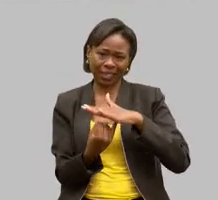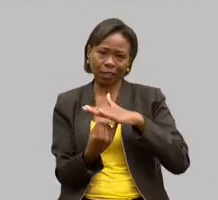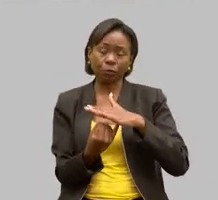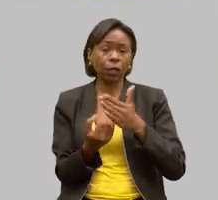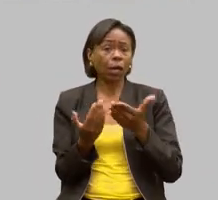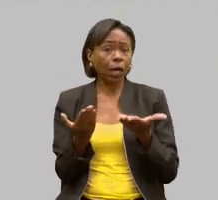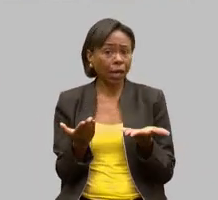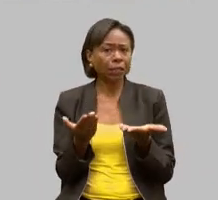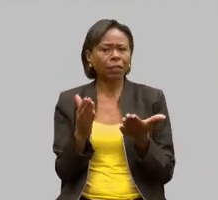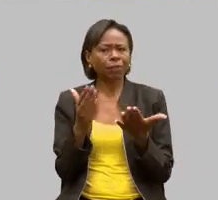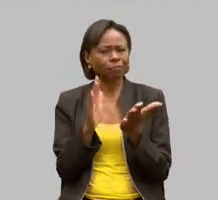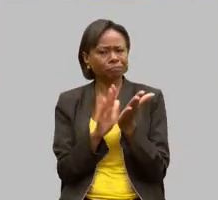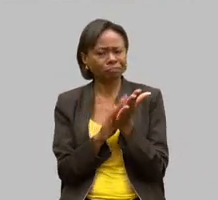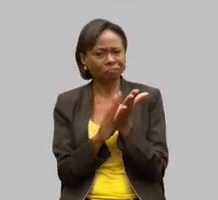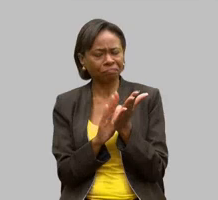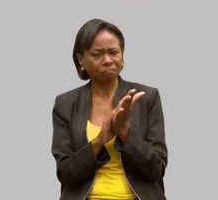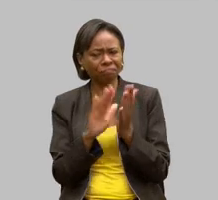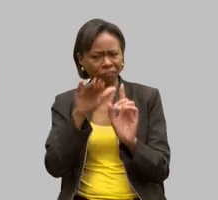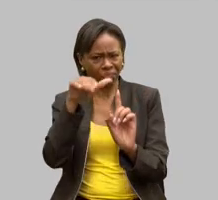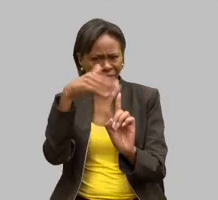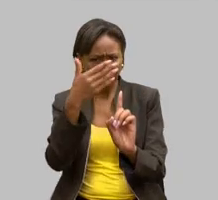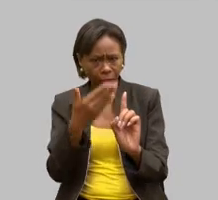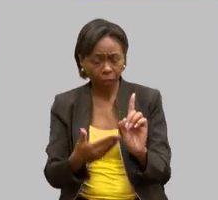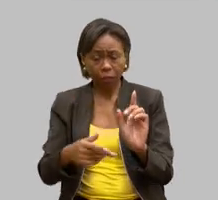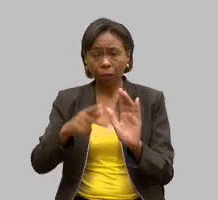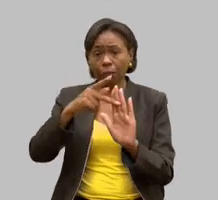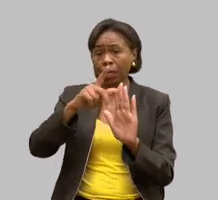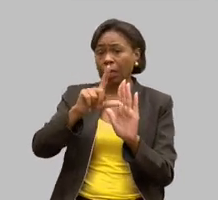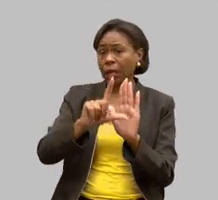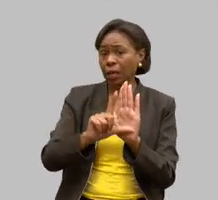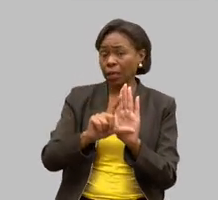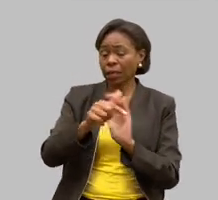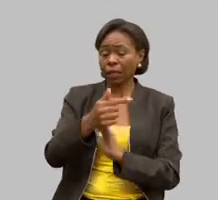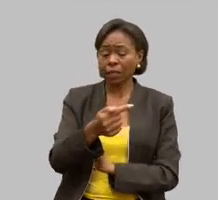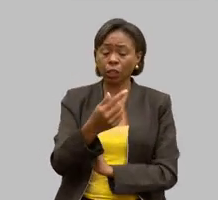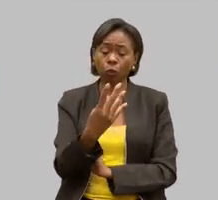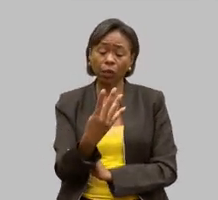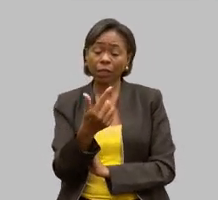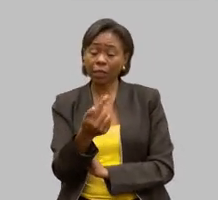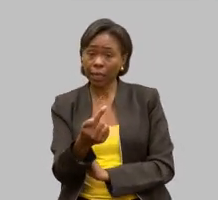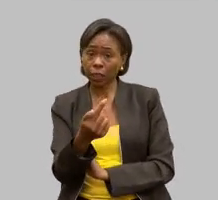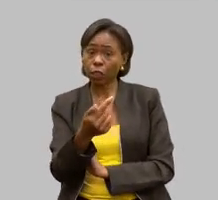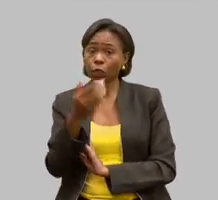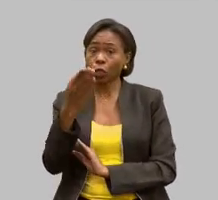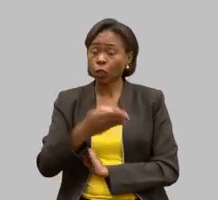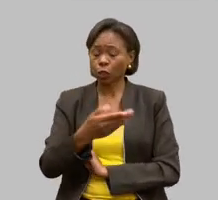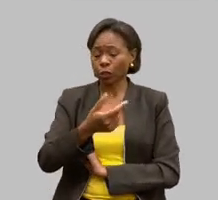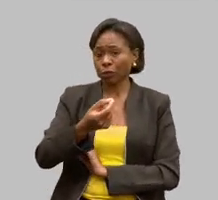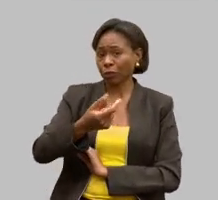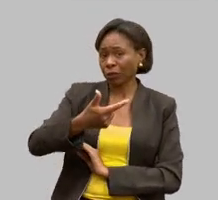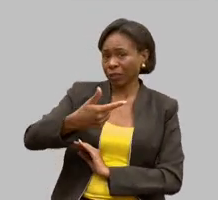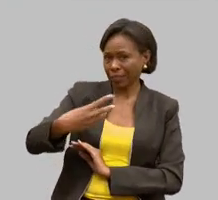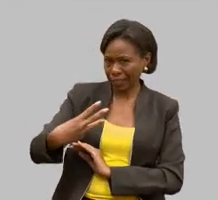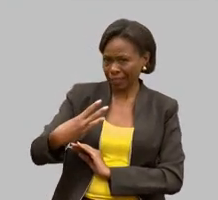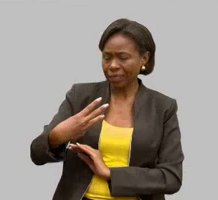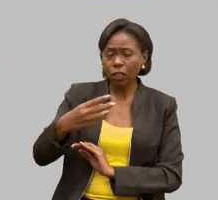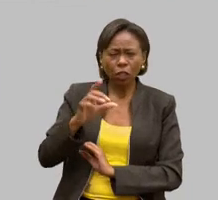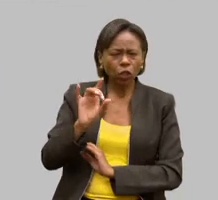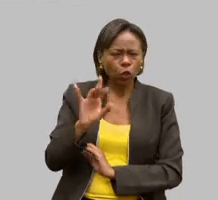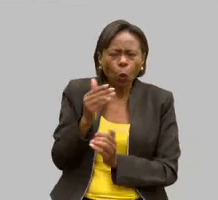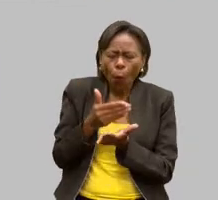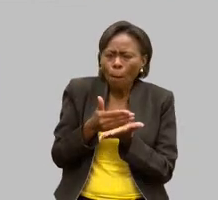homenagem, retratada no PL 747 de 2023, seja apenas o começo de uma série de